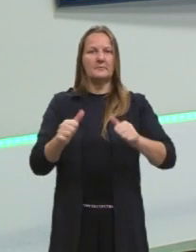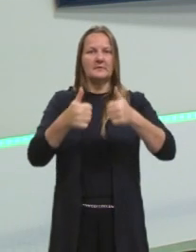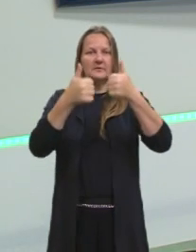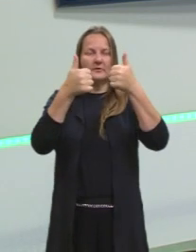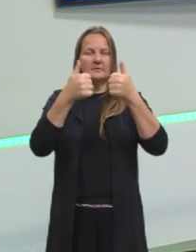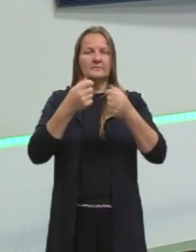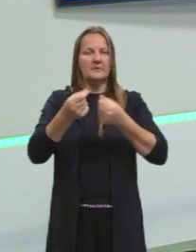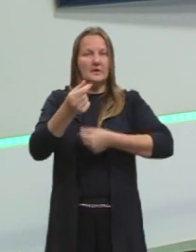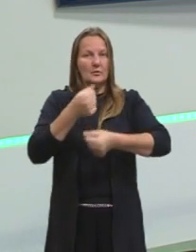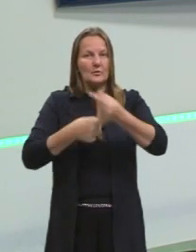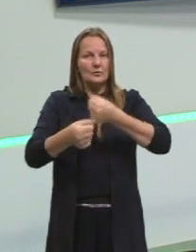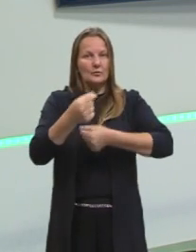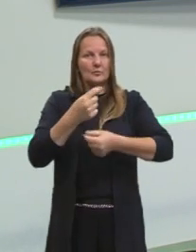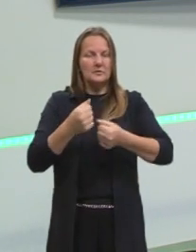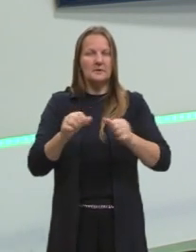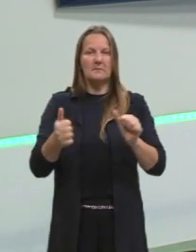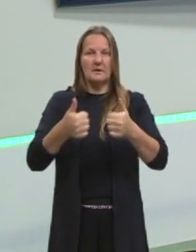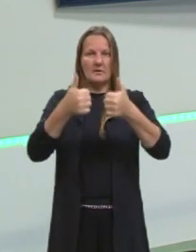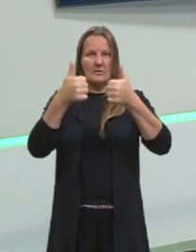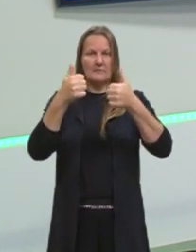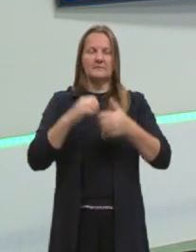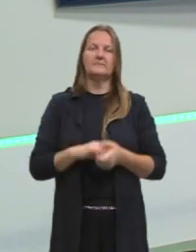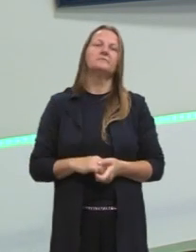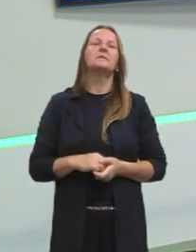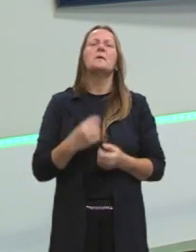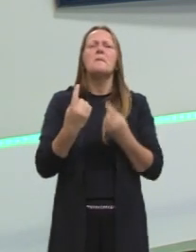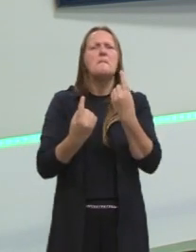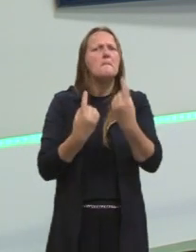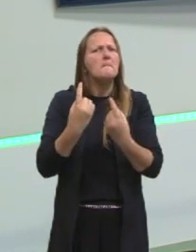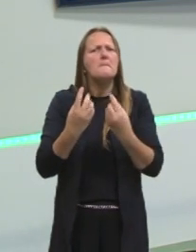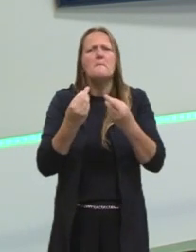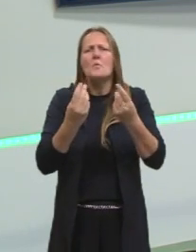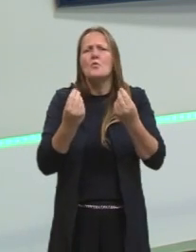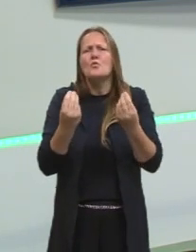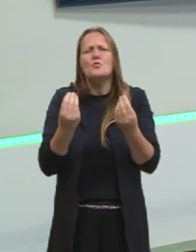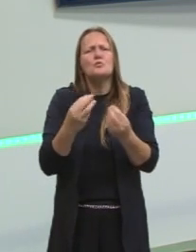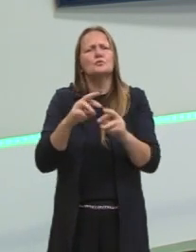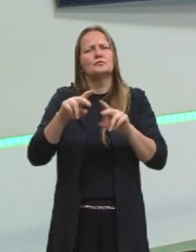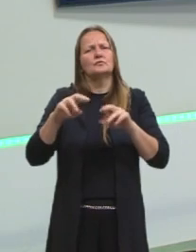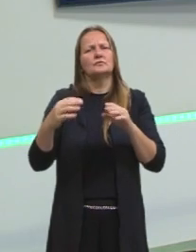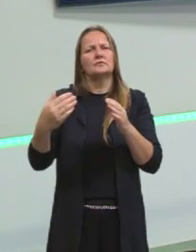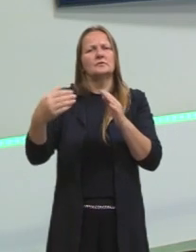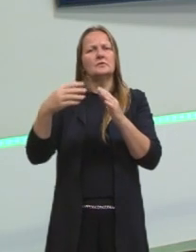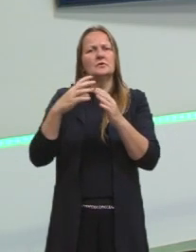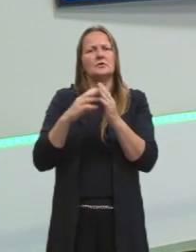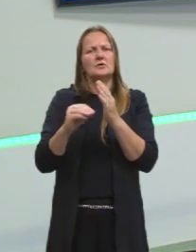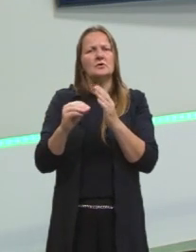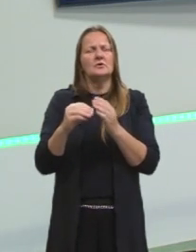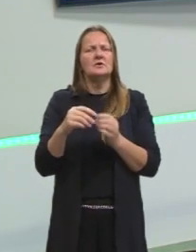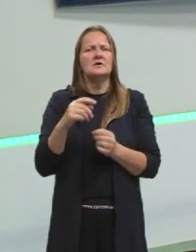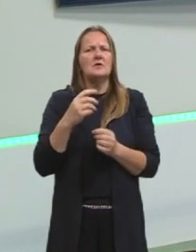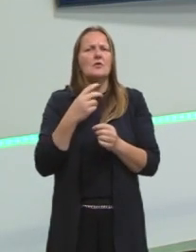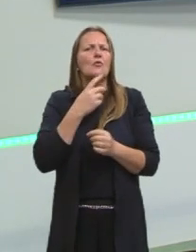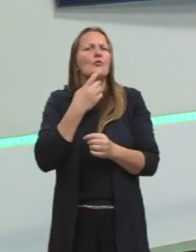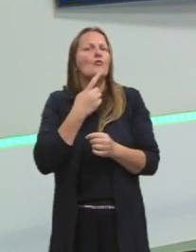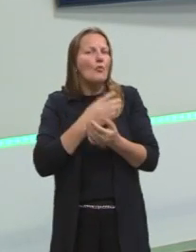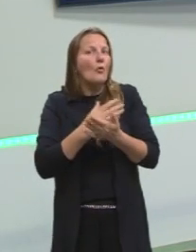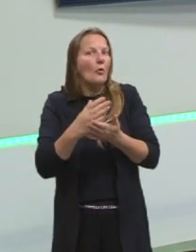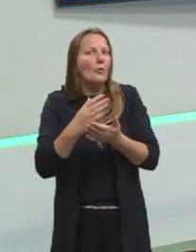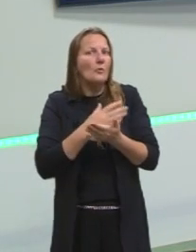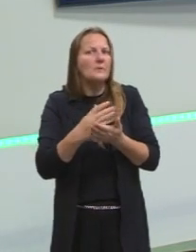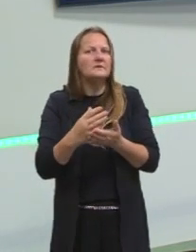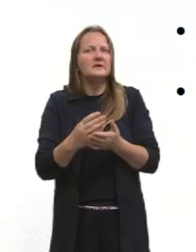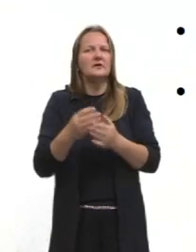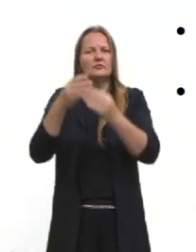economia um pouco mais estável. E daí, com muita gente na fronteira, essas pessoas começaram a pegar picaretas e começaram a